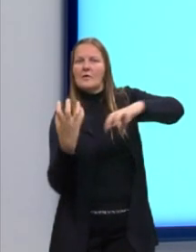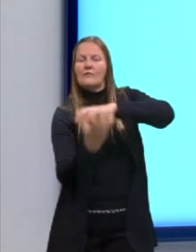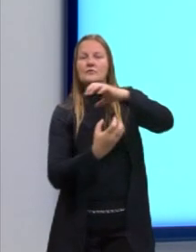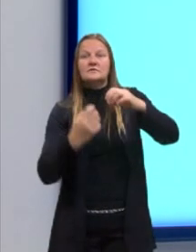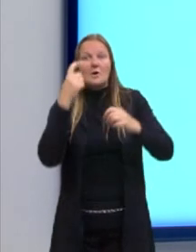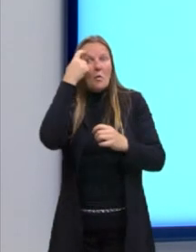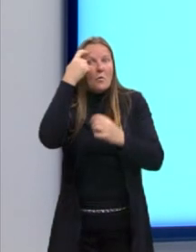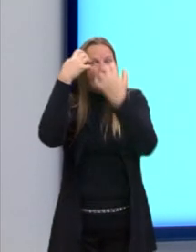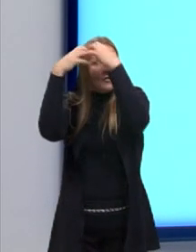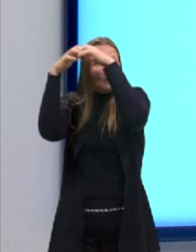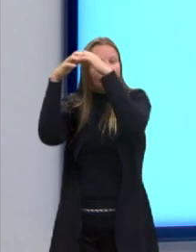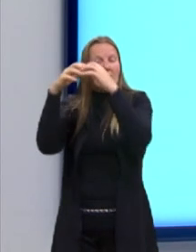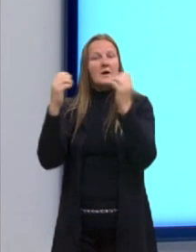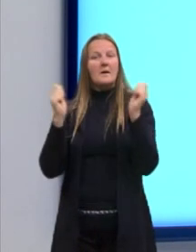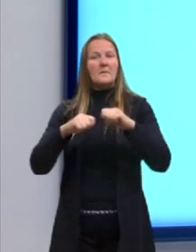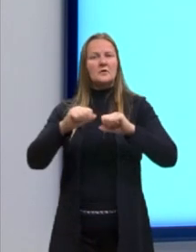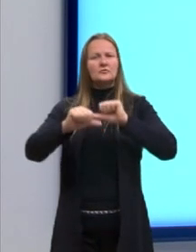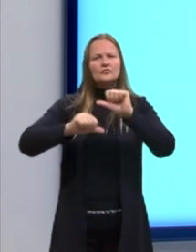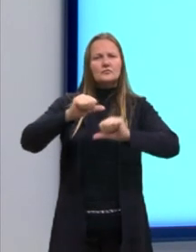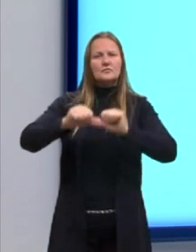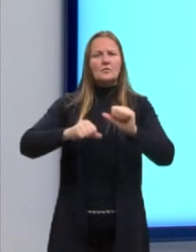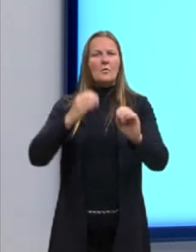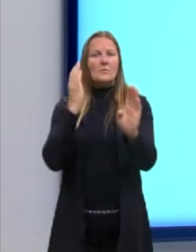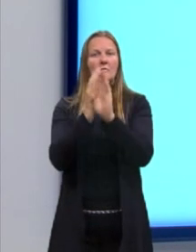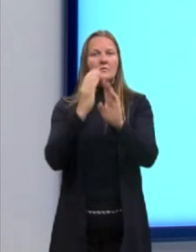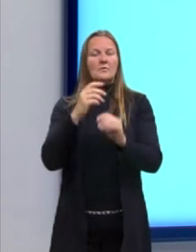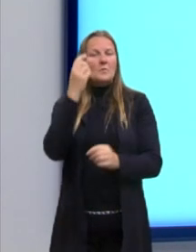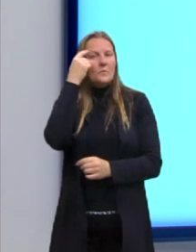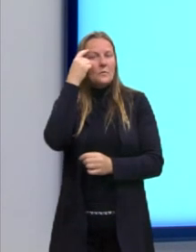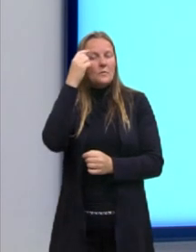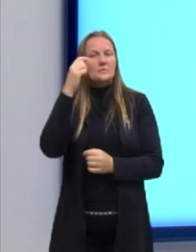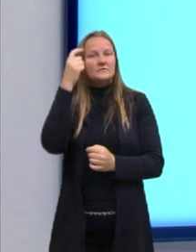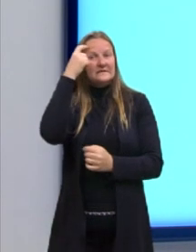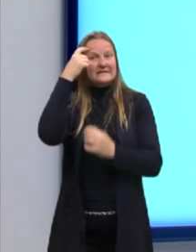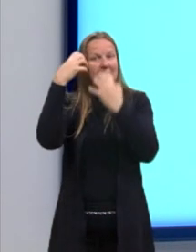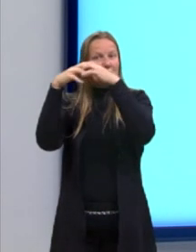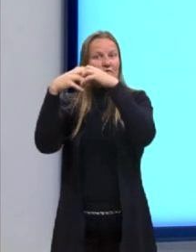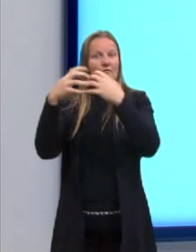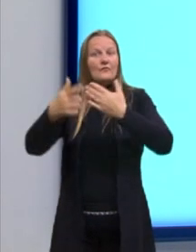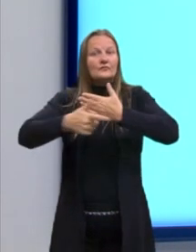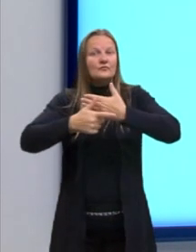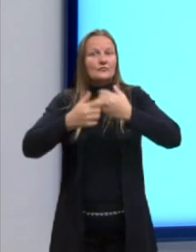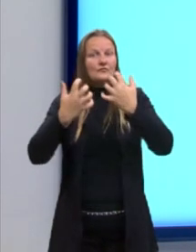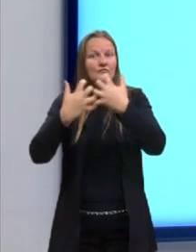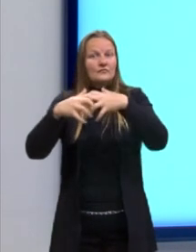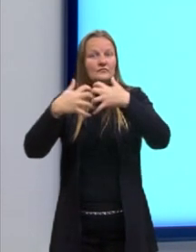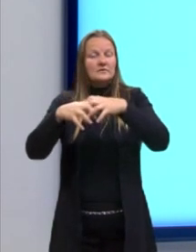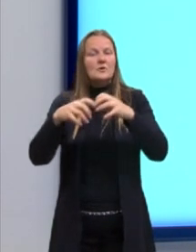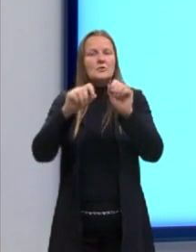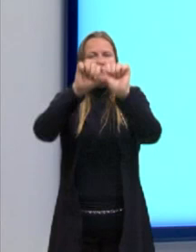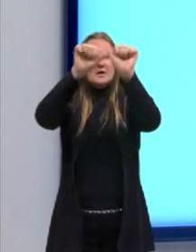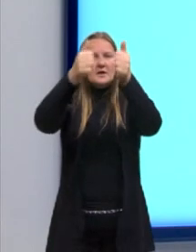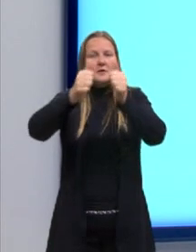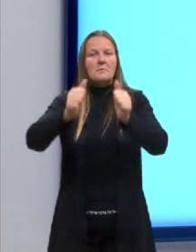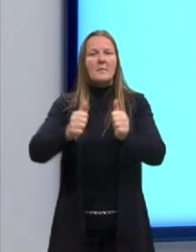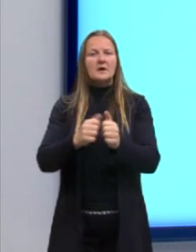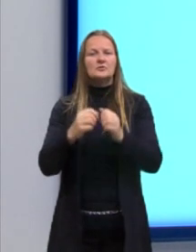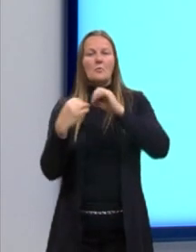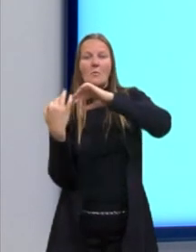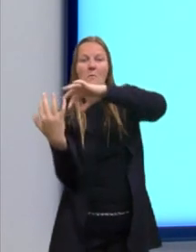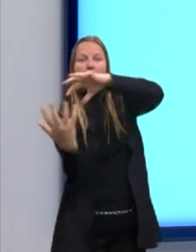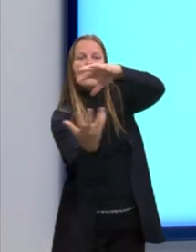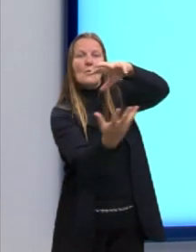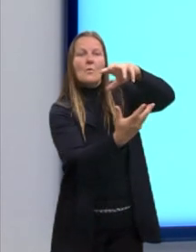outra, capaz de mudar não só a maneira como entendemos o cérebro, mas também a imagem que fazemos do mundo,